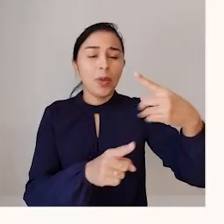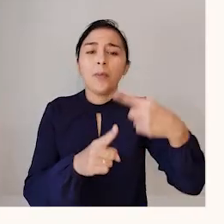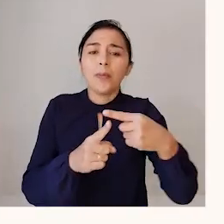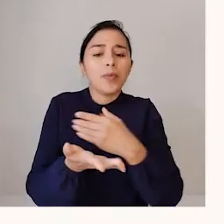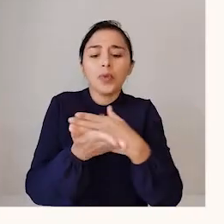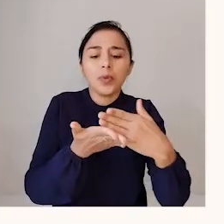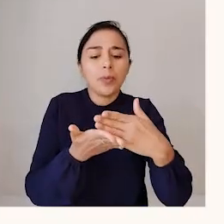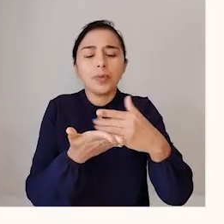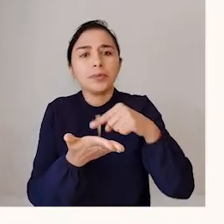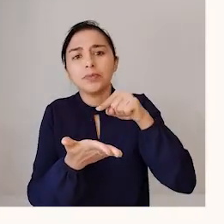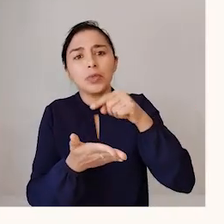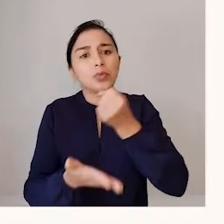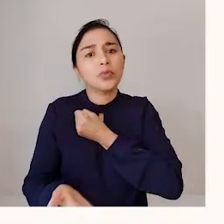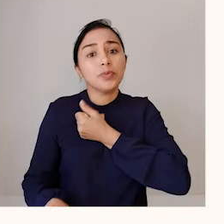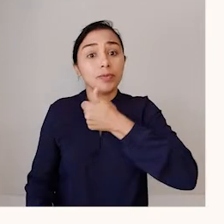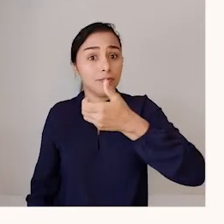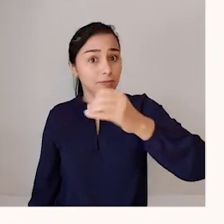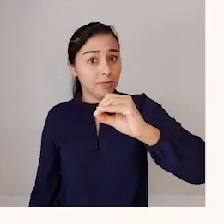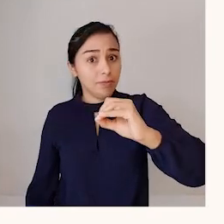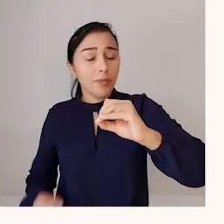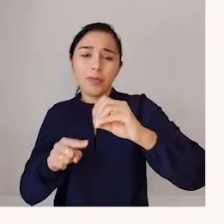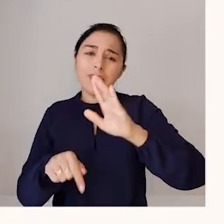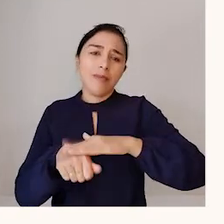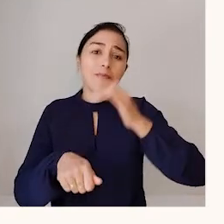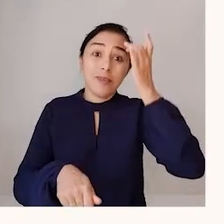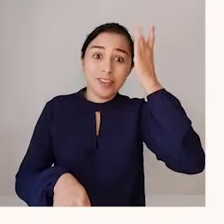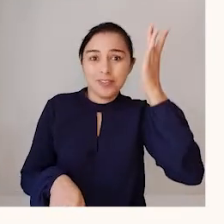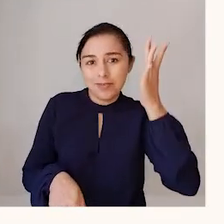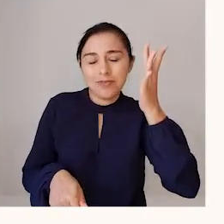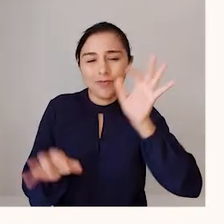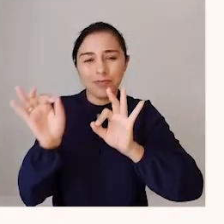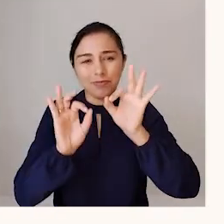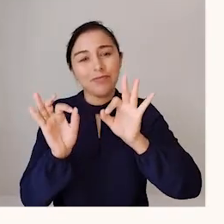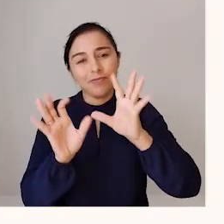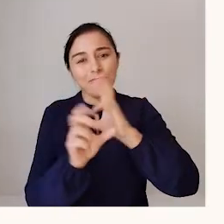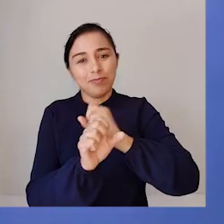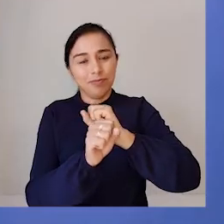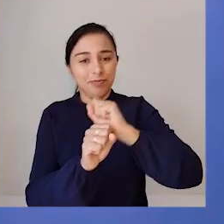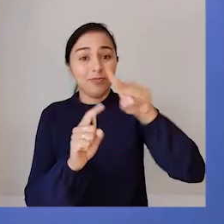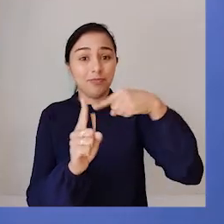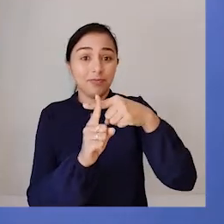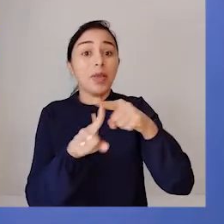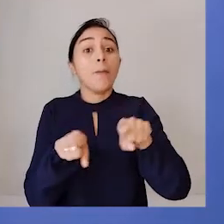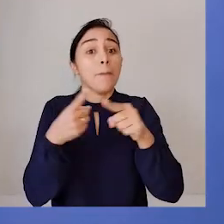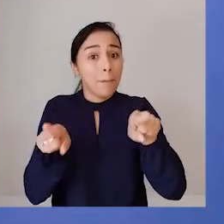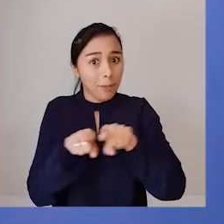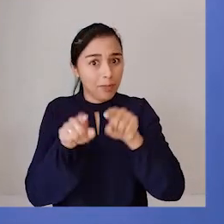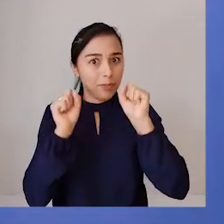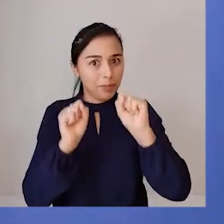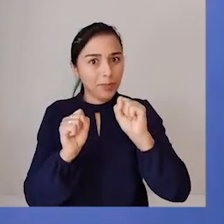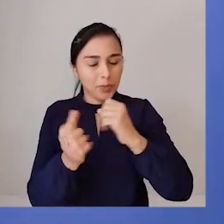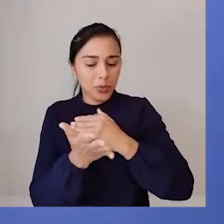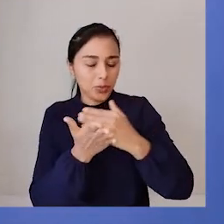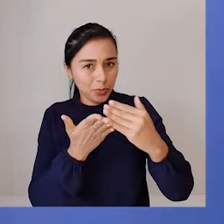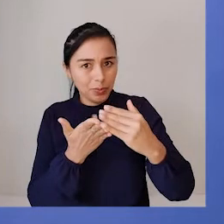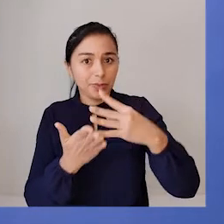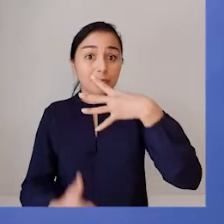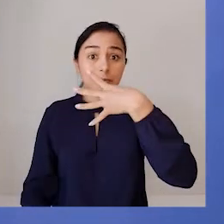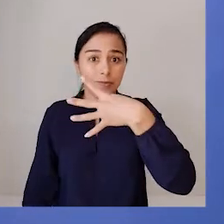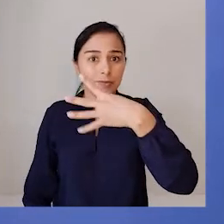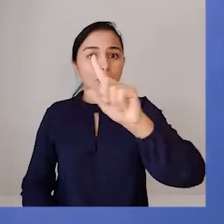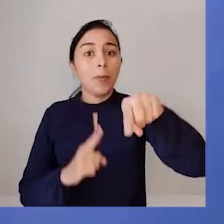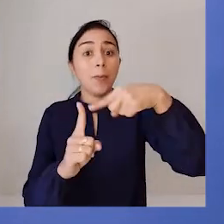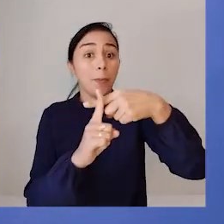estou começando pelo dez? Porque é mais prático, é mais fácil fazer essa associação. Eu posso começar também pelo quatro.